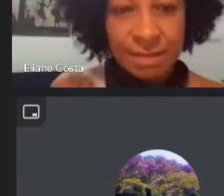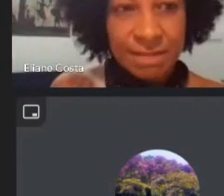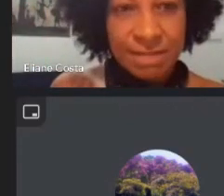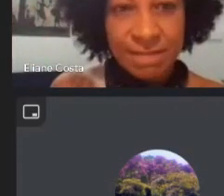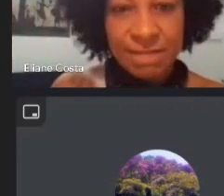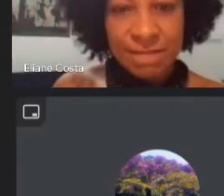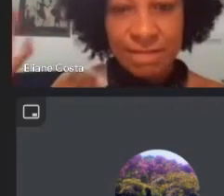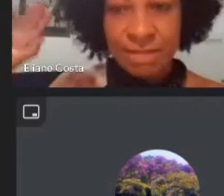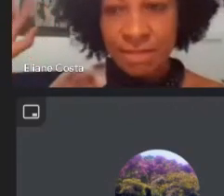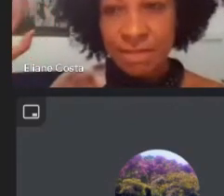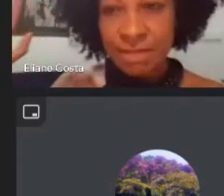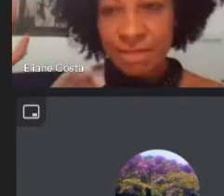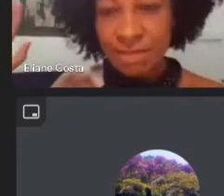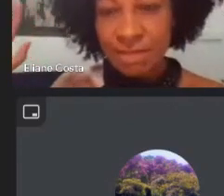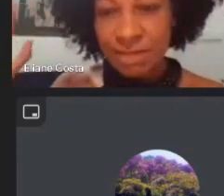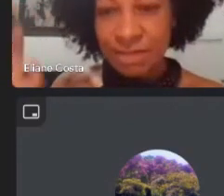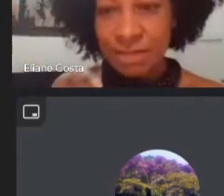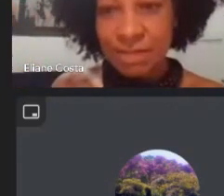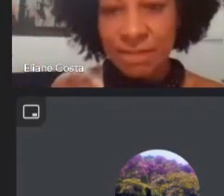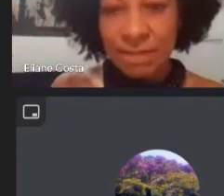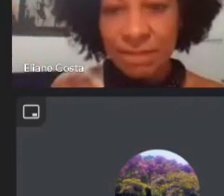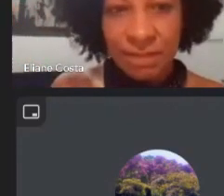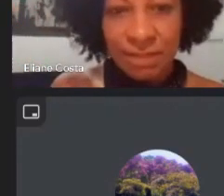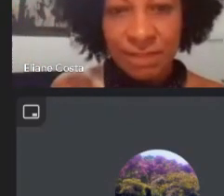a gente boa semana a gente Emiliano vou falar com boa semana